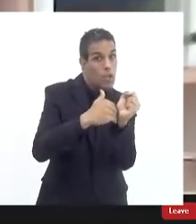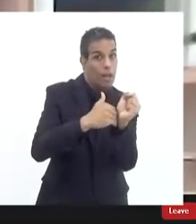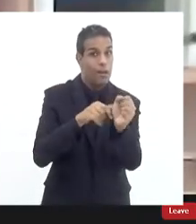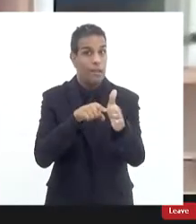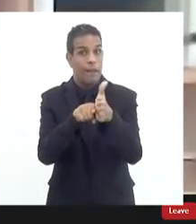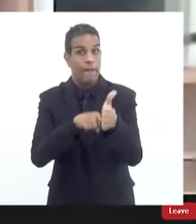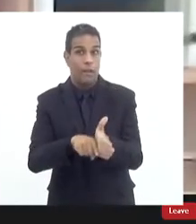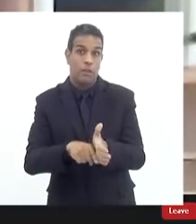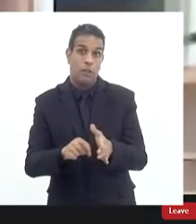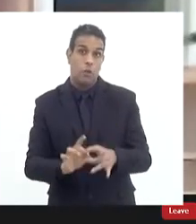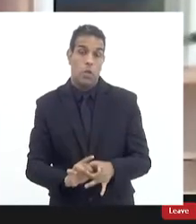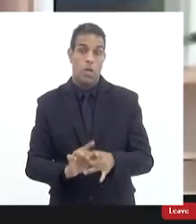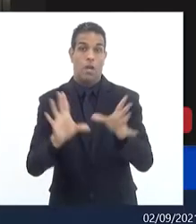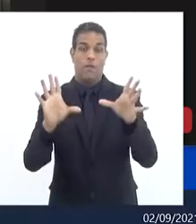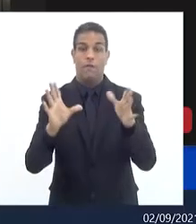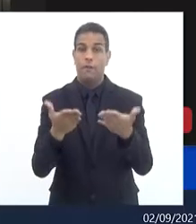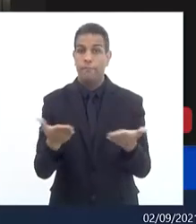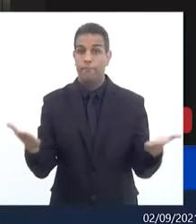disposição